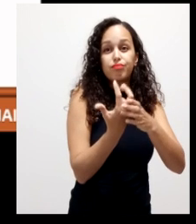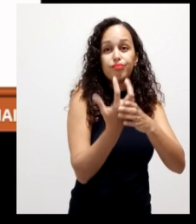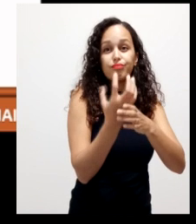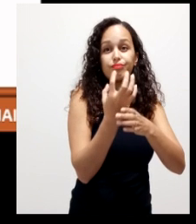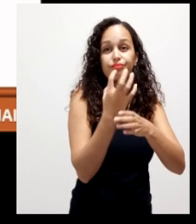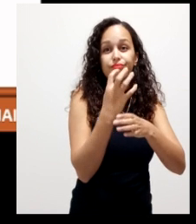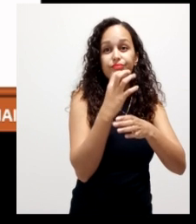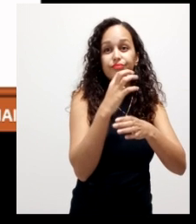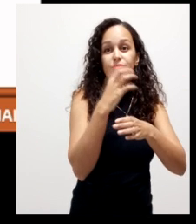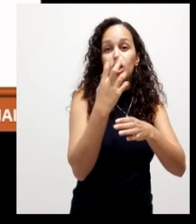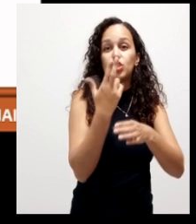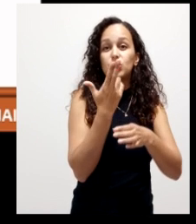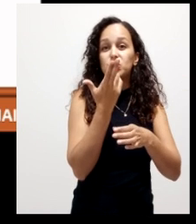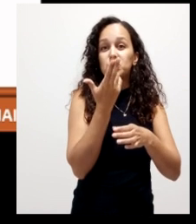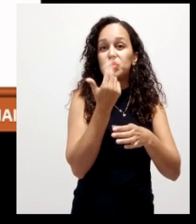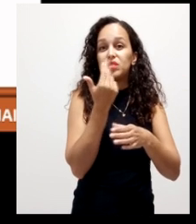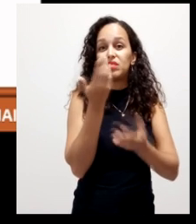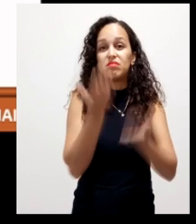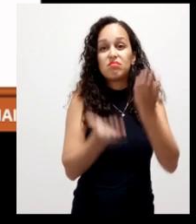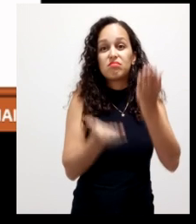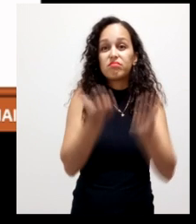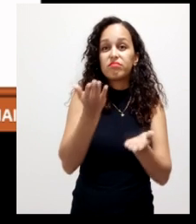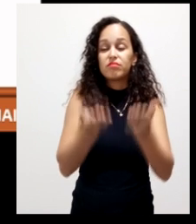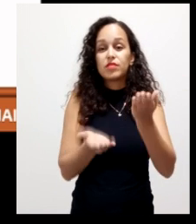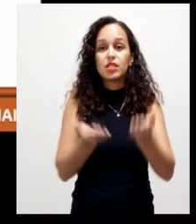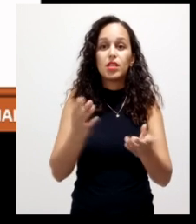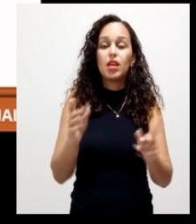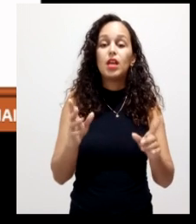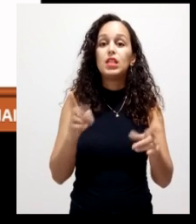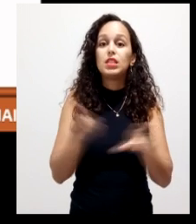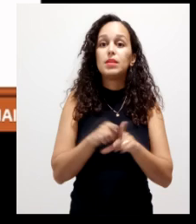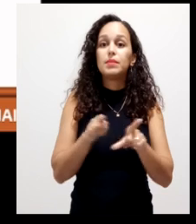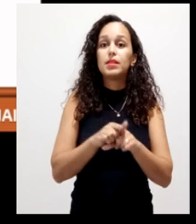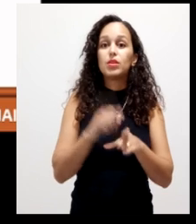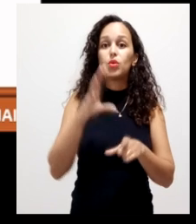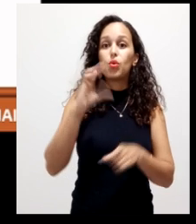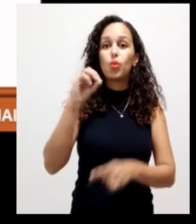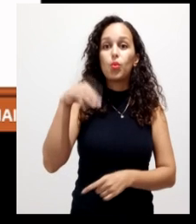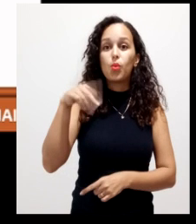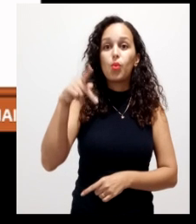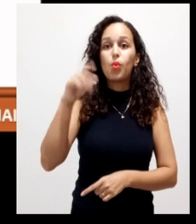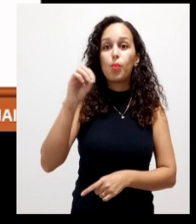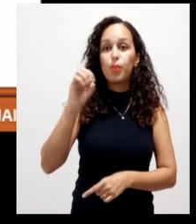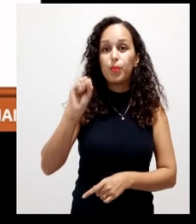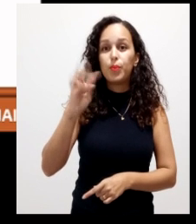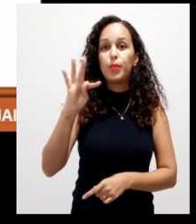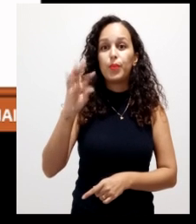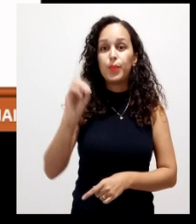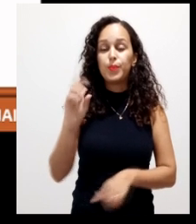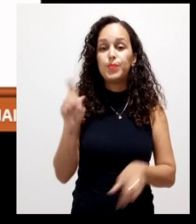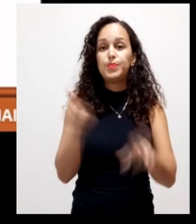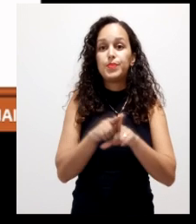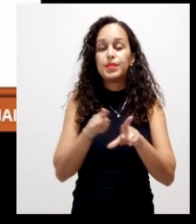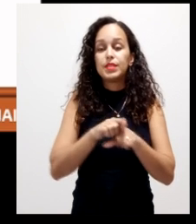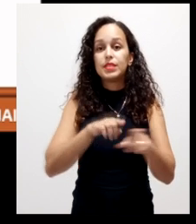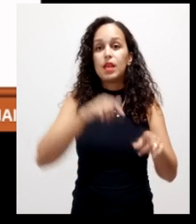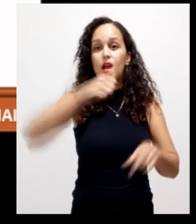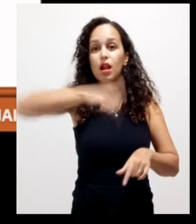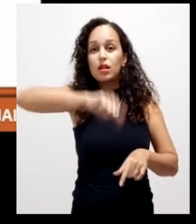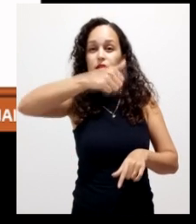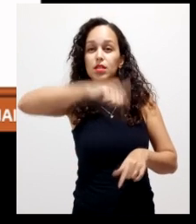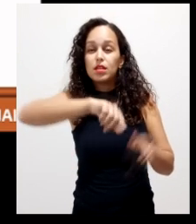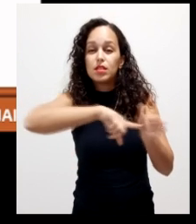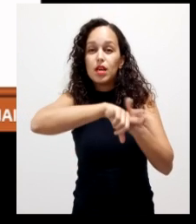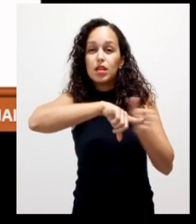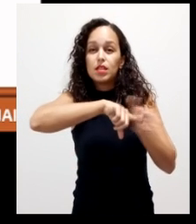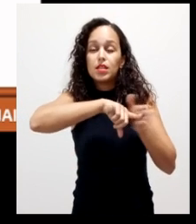nutrição desequilibrada e esse composto ele tem que ter uma análise química dele desse composto e